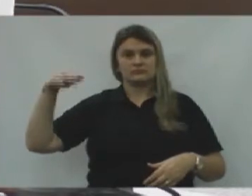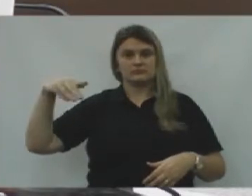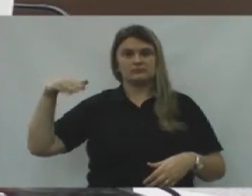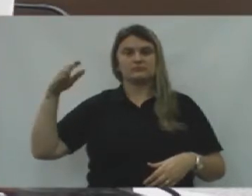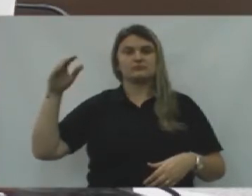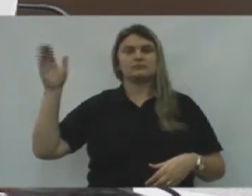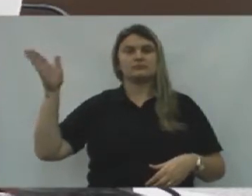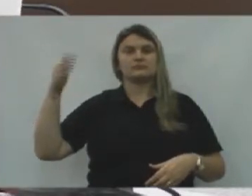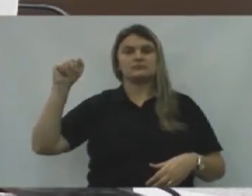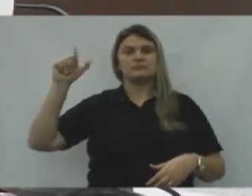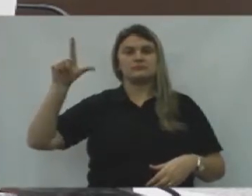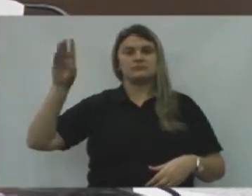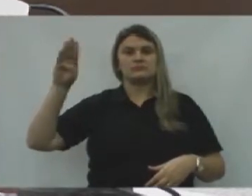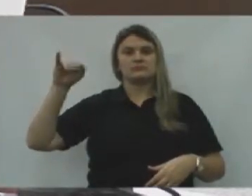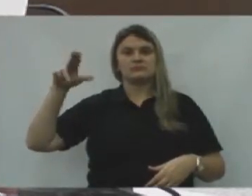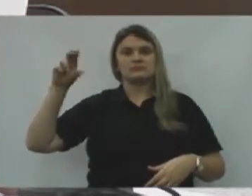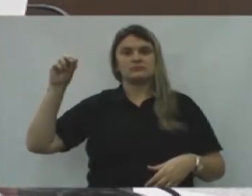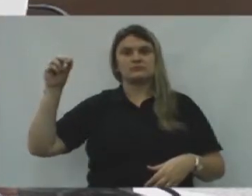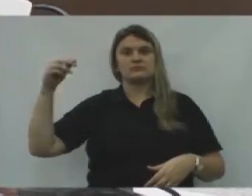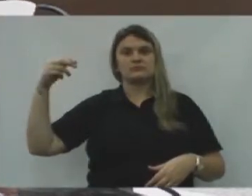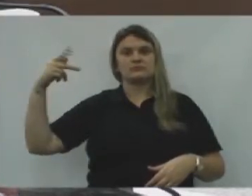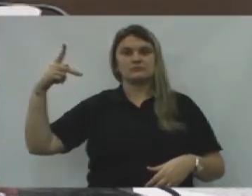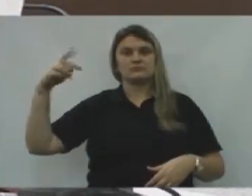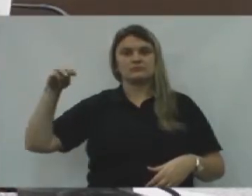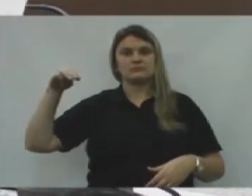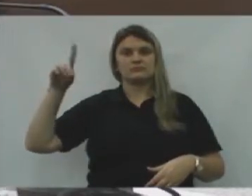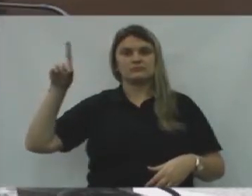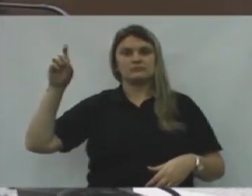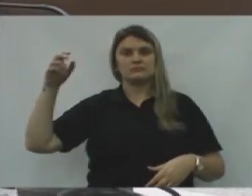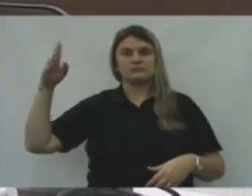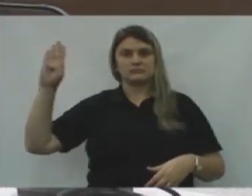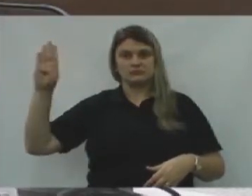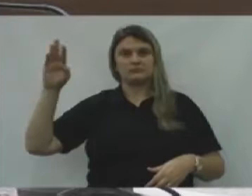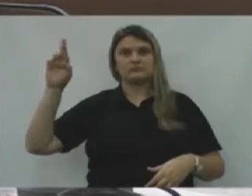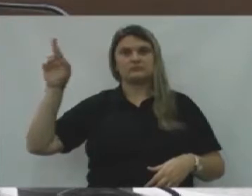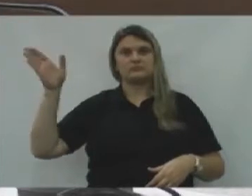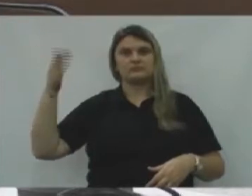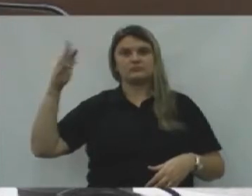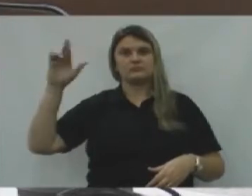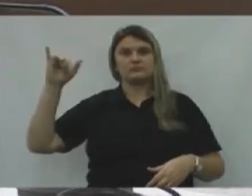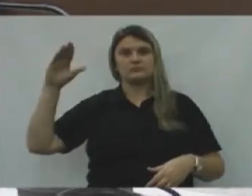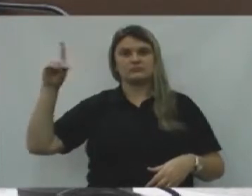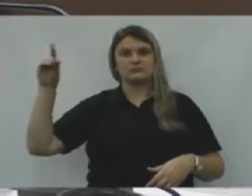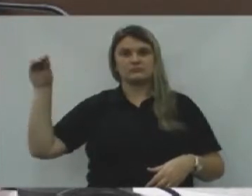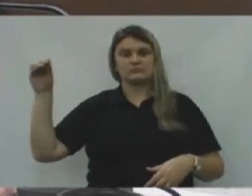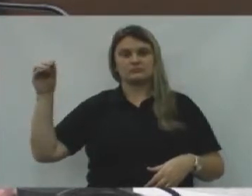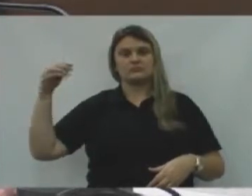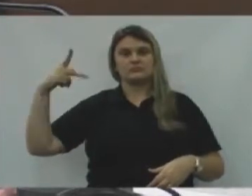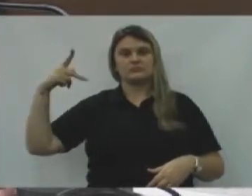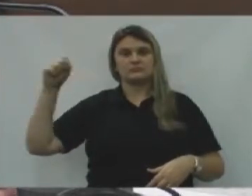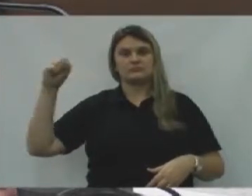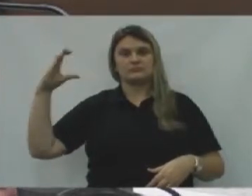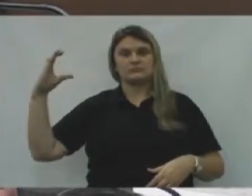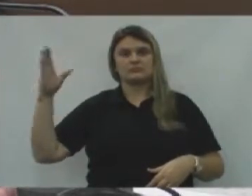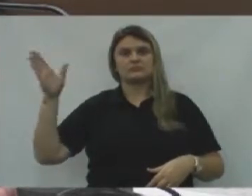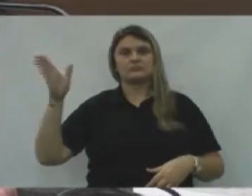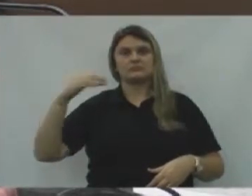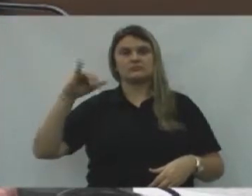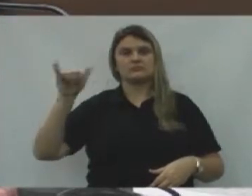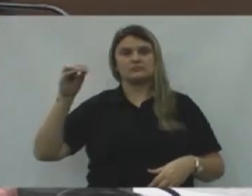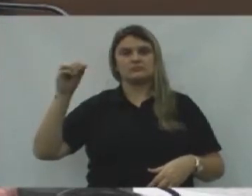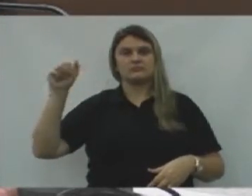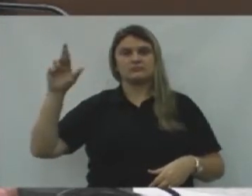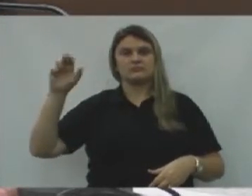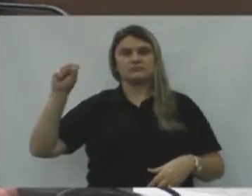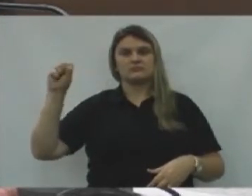do PMDB, Ricardo Adriano Sass, do PSC, Juarez Leandro de Oliveira, do PSB,